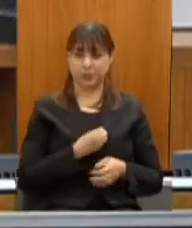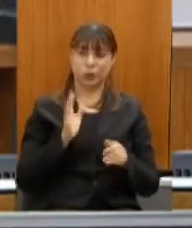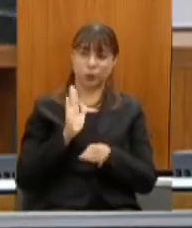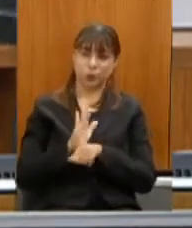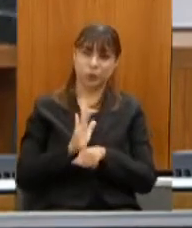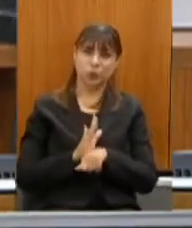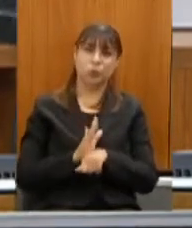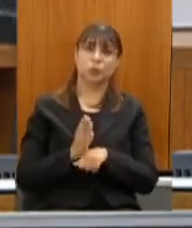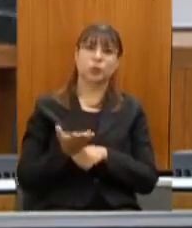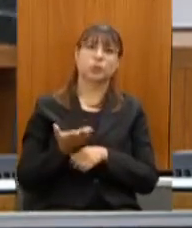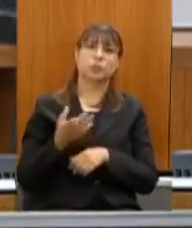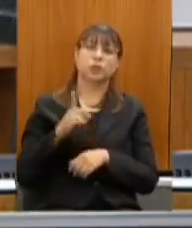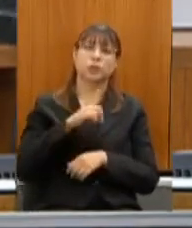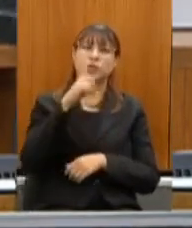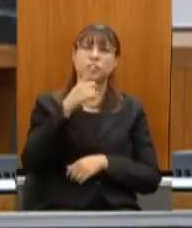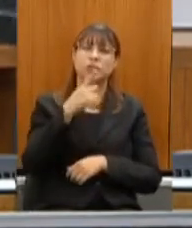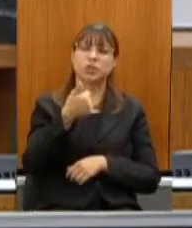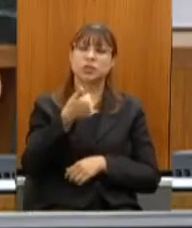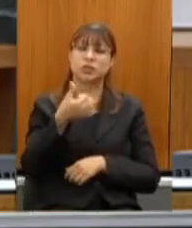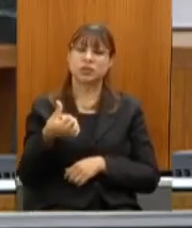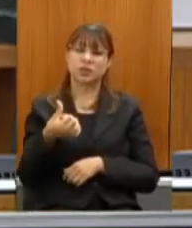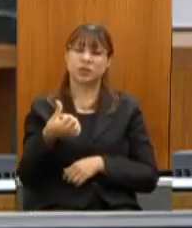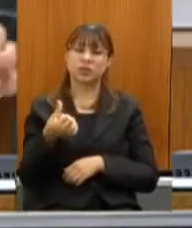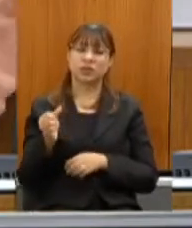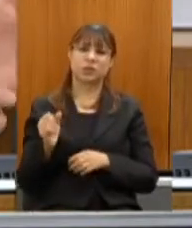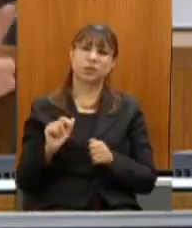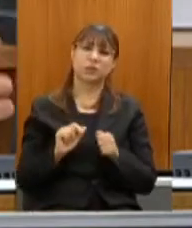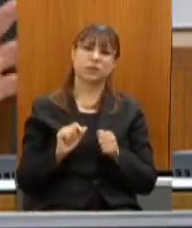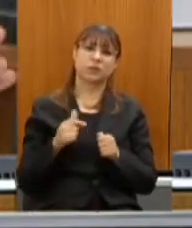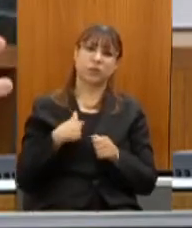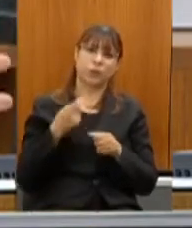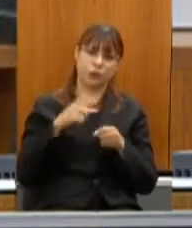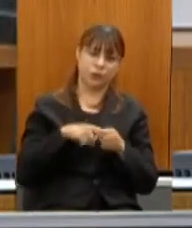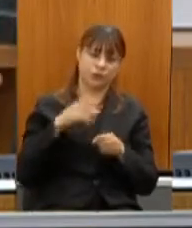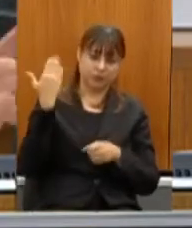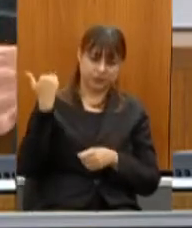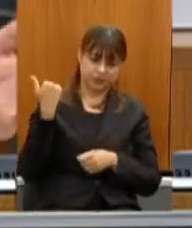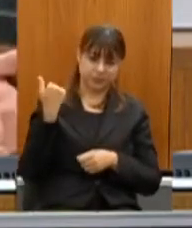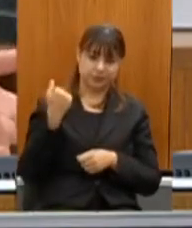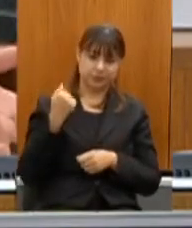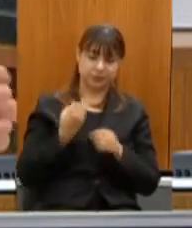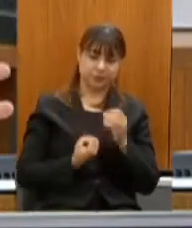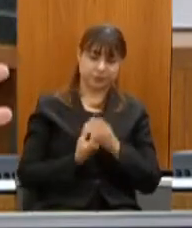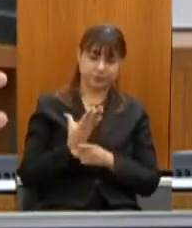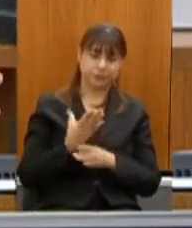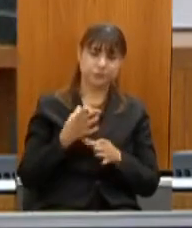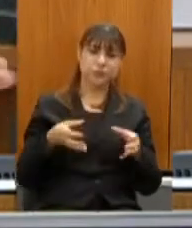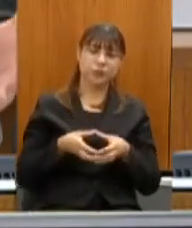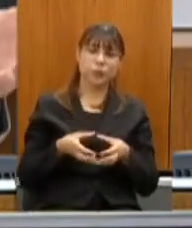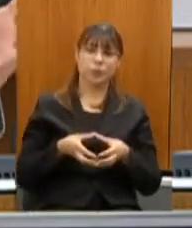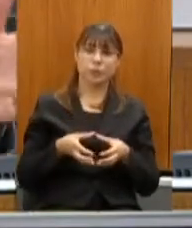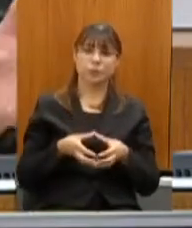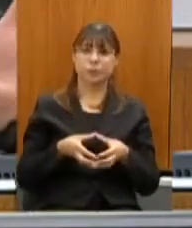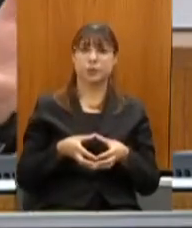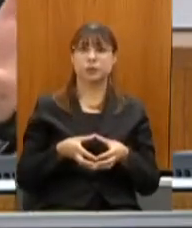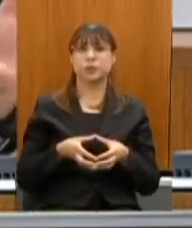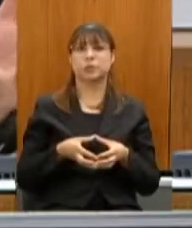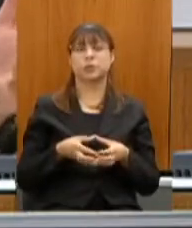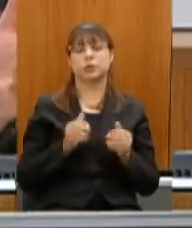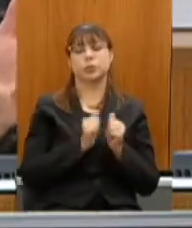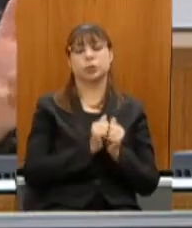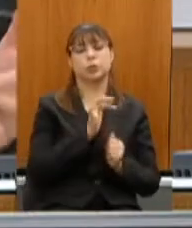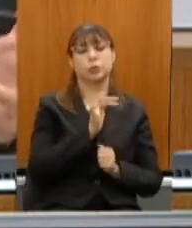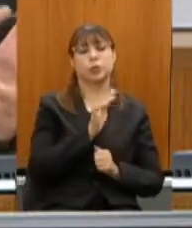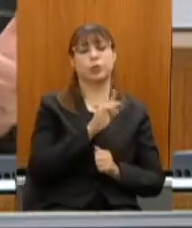no dia 16 nós montamos vou voltar primeiro na história nós montamos uma comissão com furnas